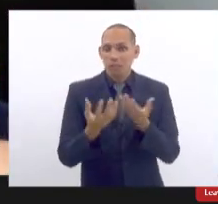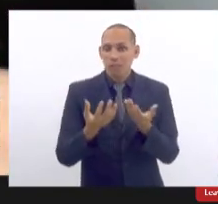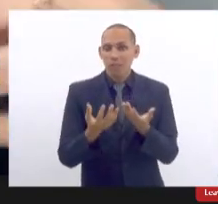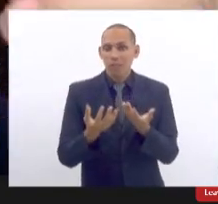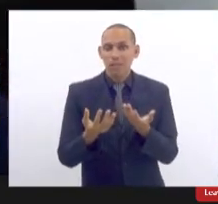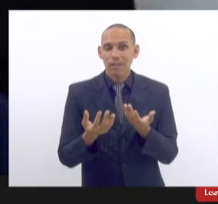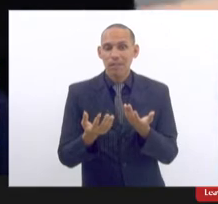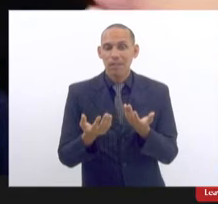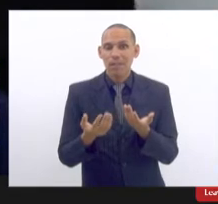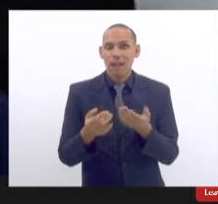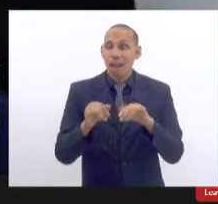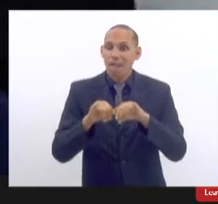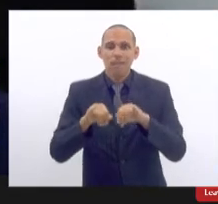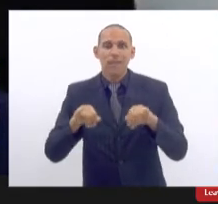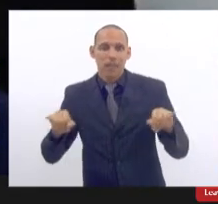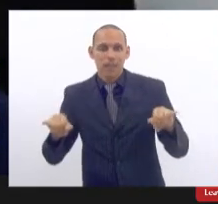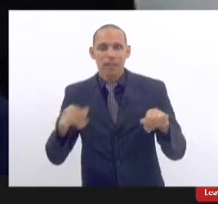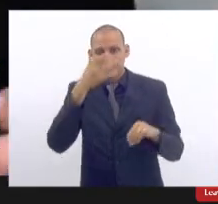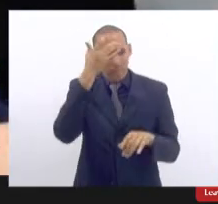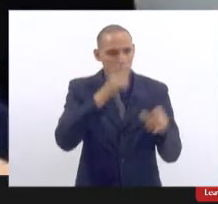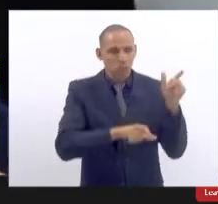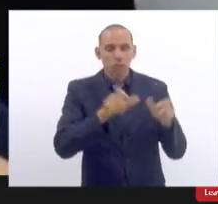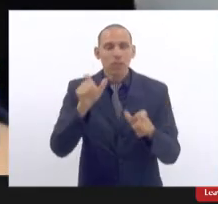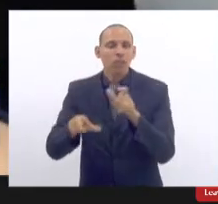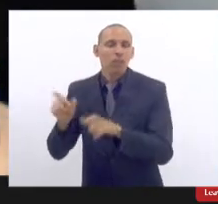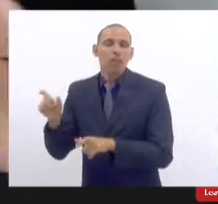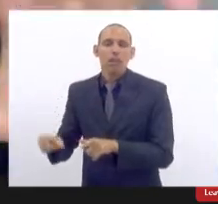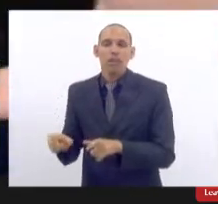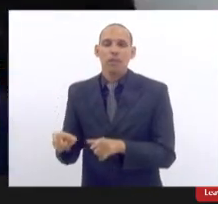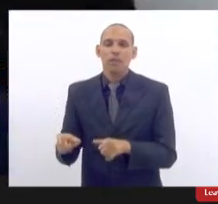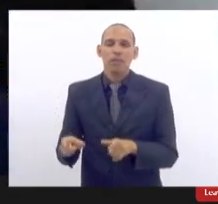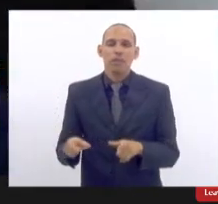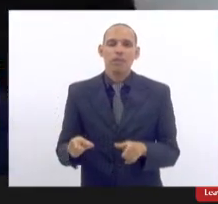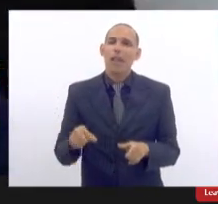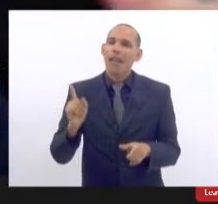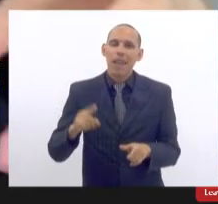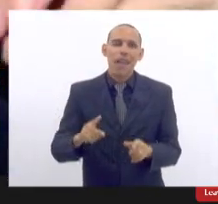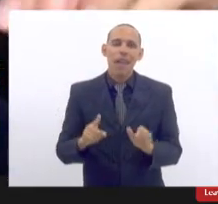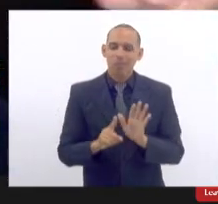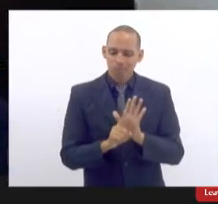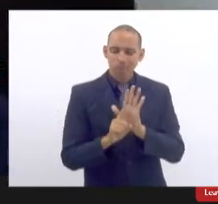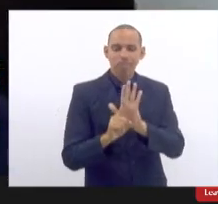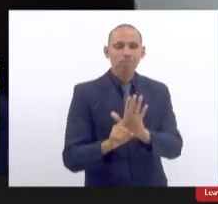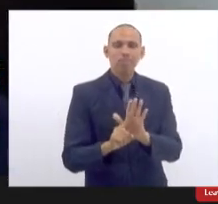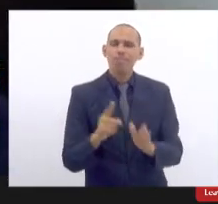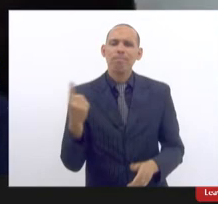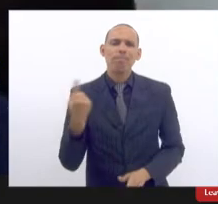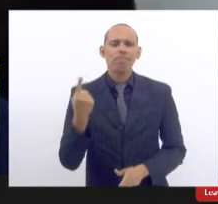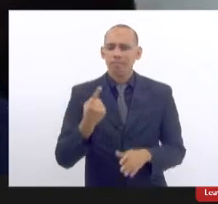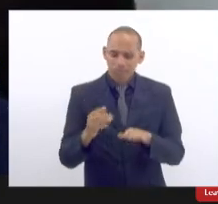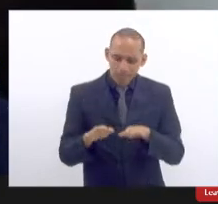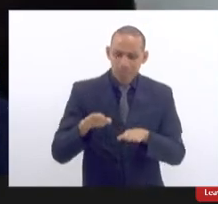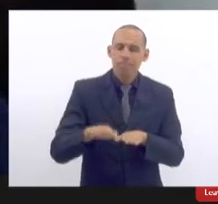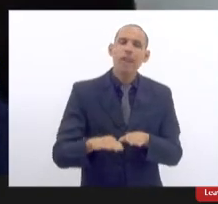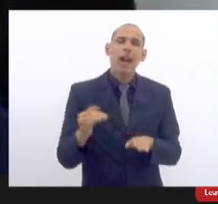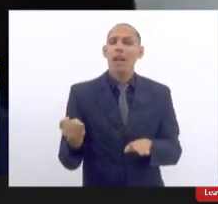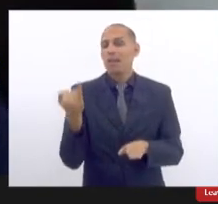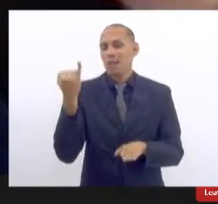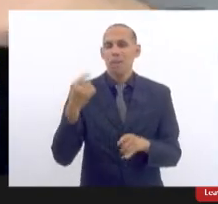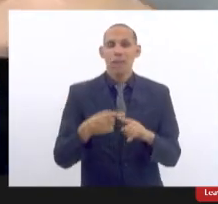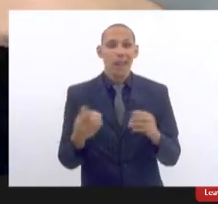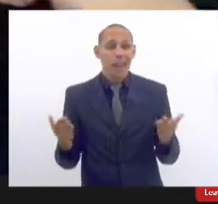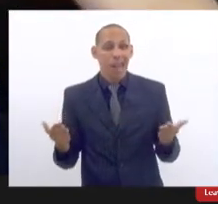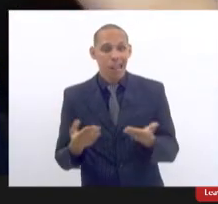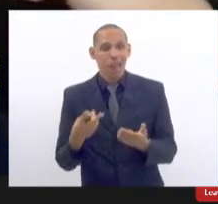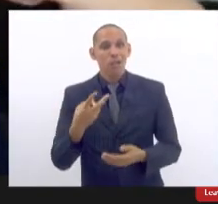comunicar os pacientes eu acho que é a linha de frente assim é o primeiro passo porque agora